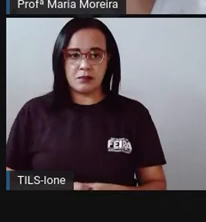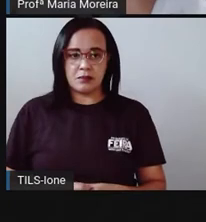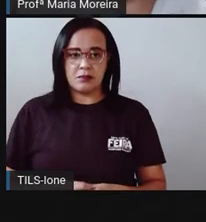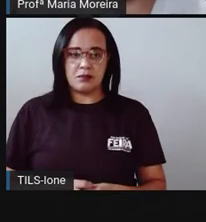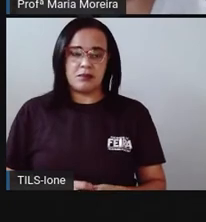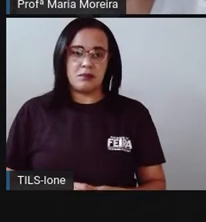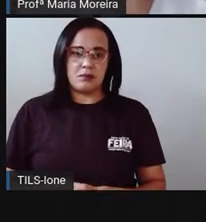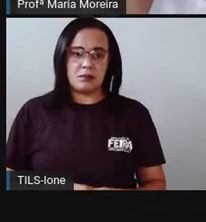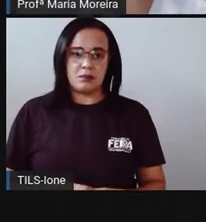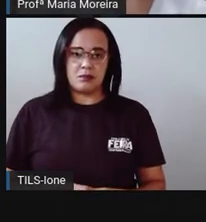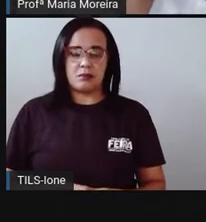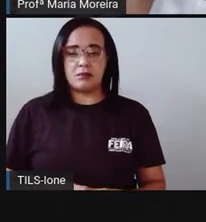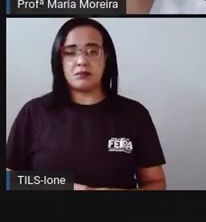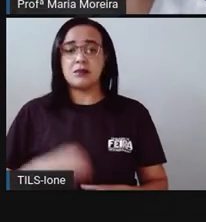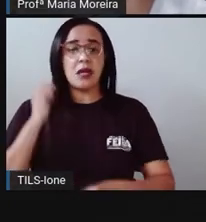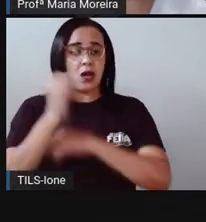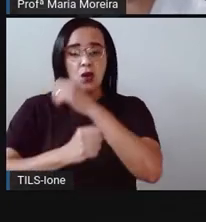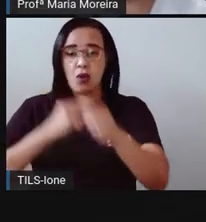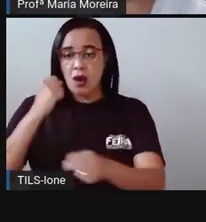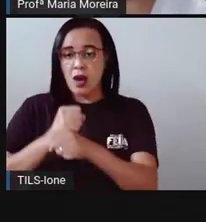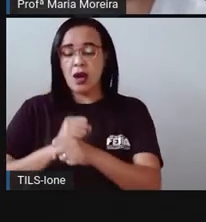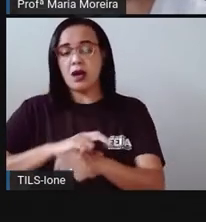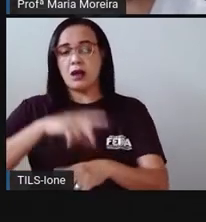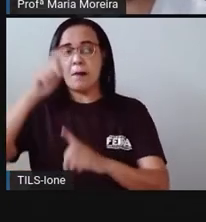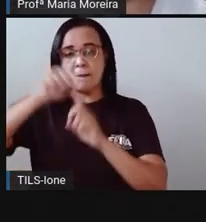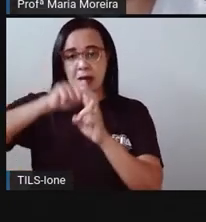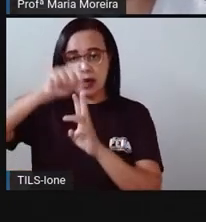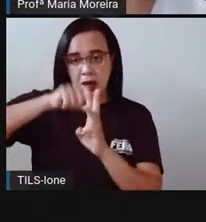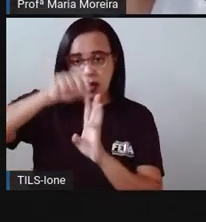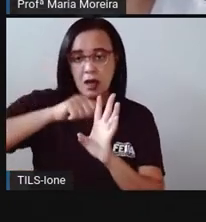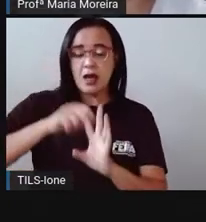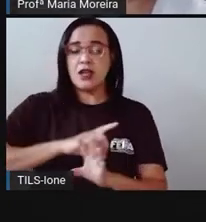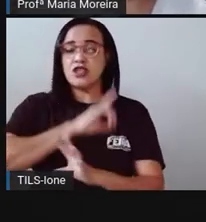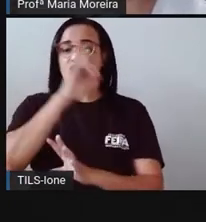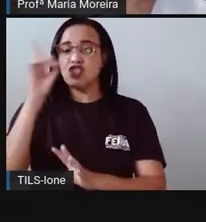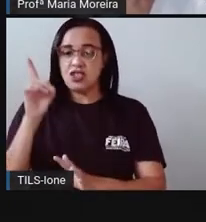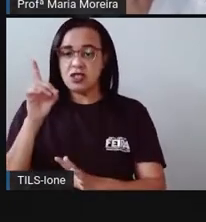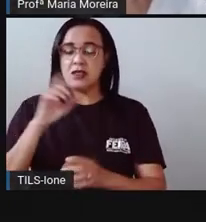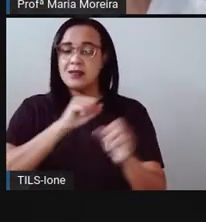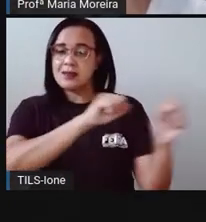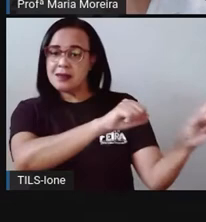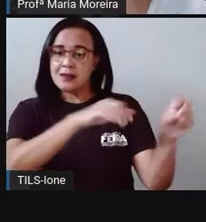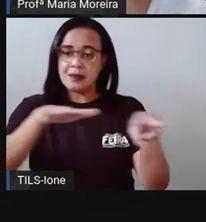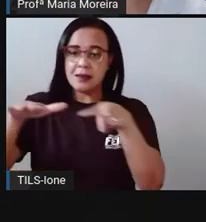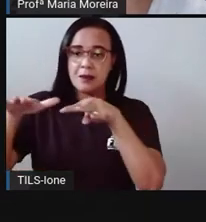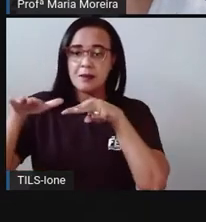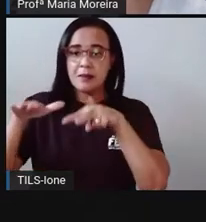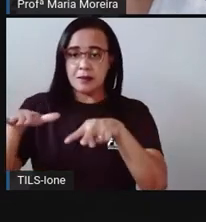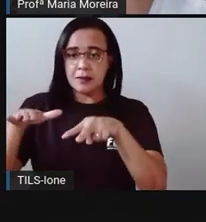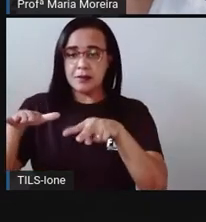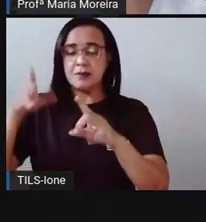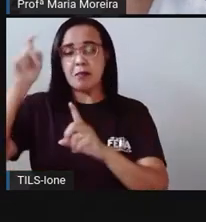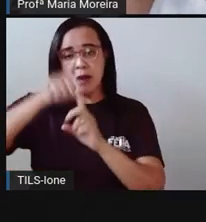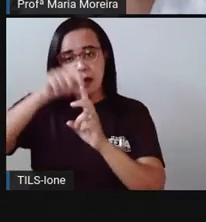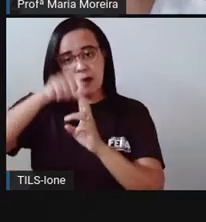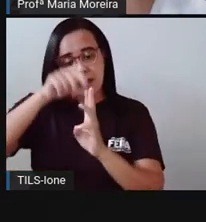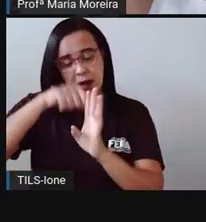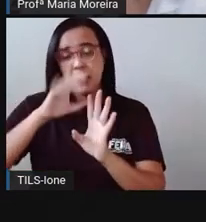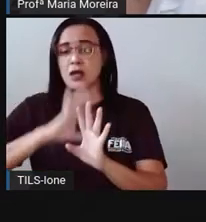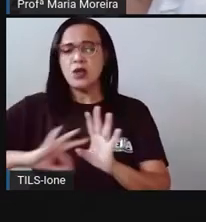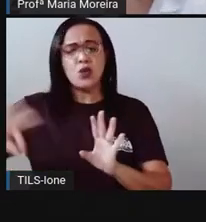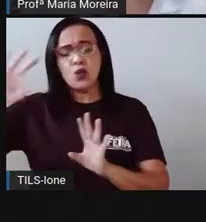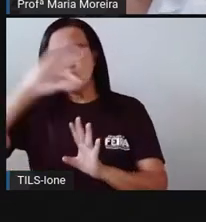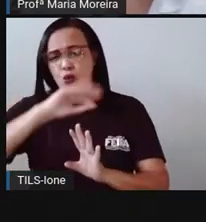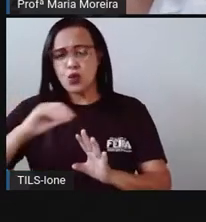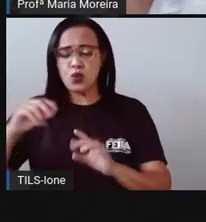o quê? Os meses. Dentro dos meses, gente terá os dias, os anos, as semanas, os meses, né? Tudo isso aí